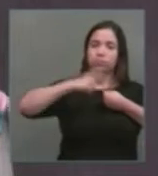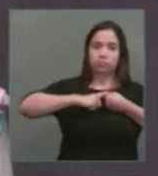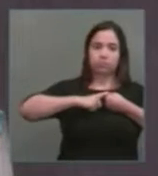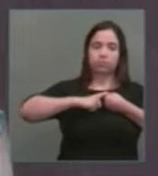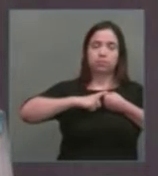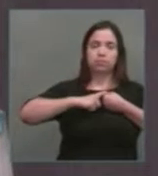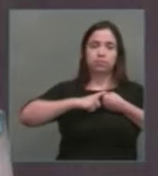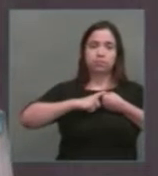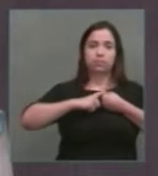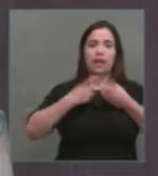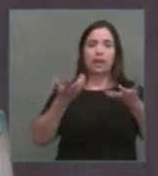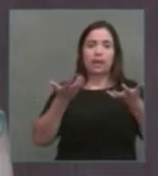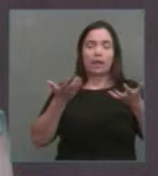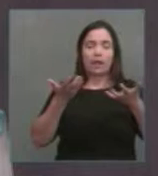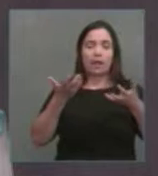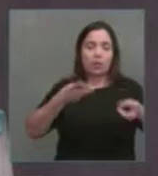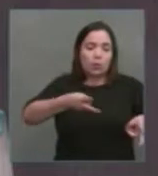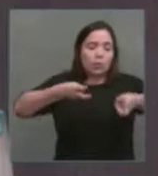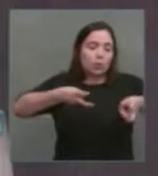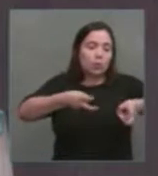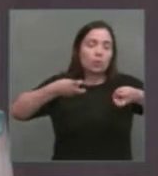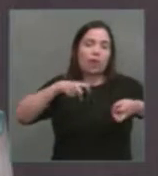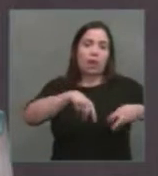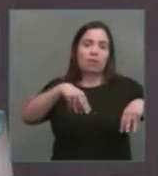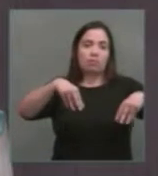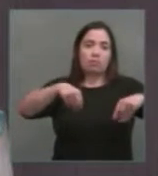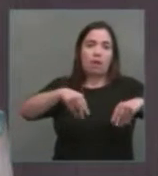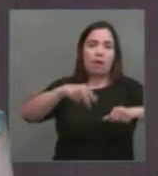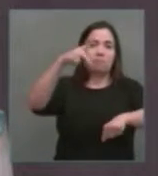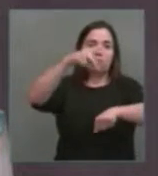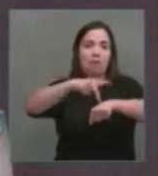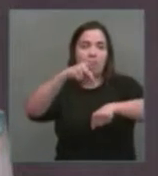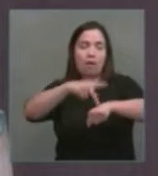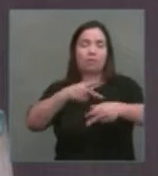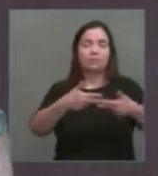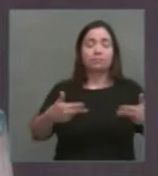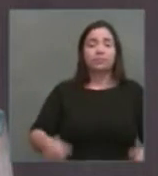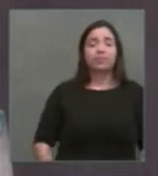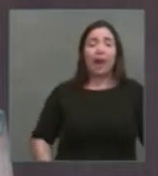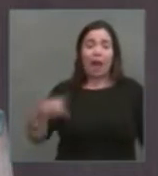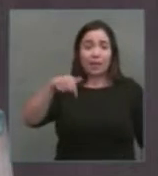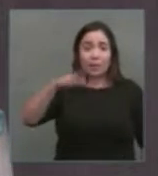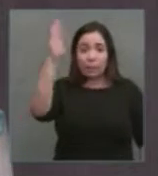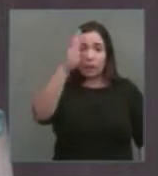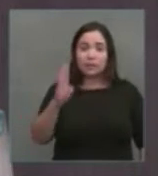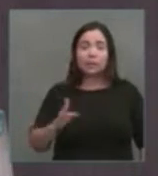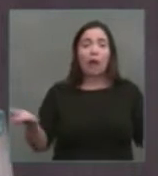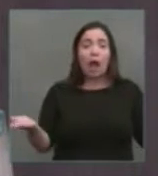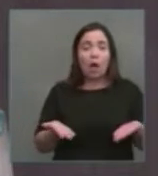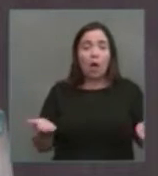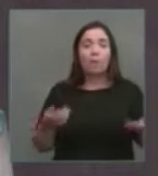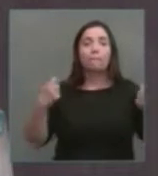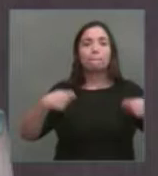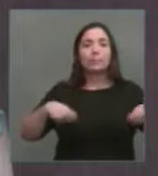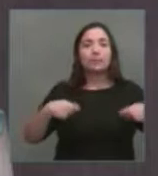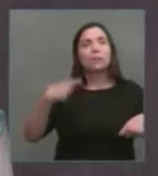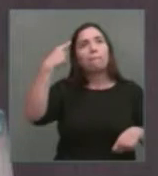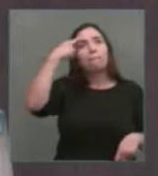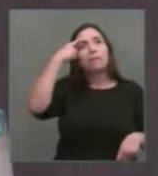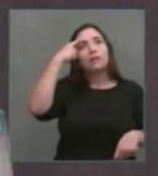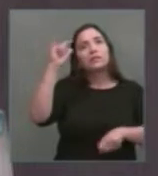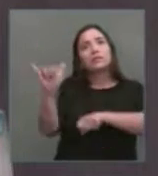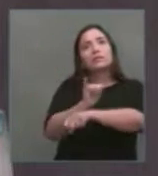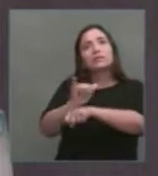extrativismo. O Brasil tinha que estar, nesse momento, investindo em inovação tecnológica. Veja, você vai entregar a